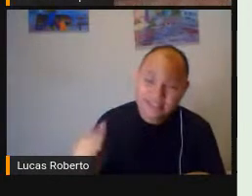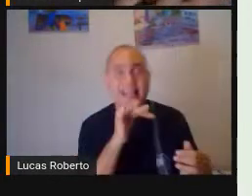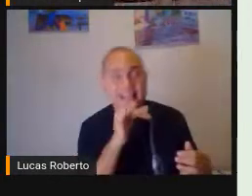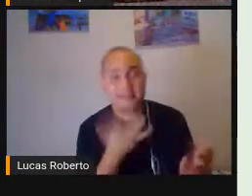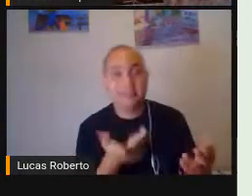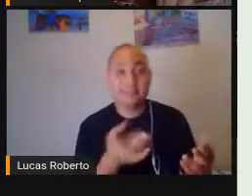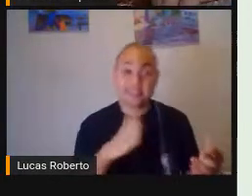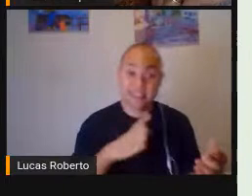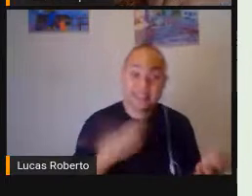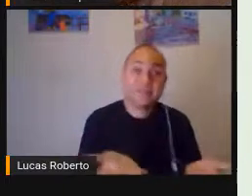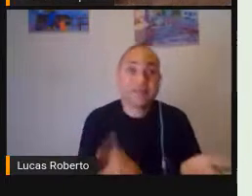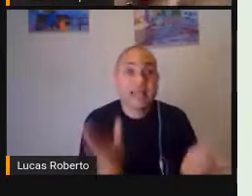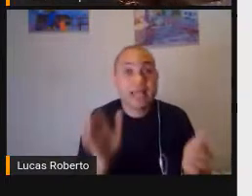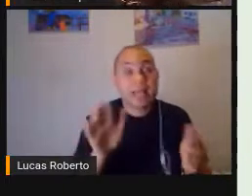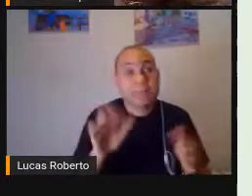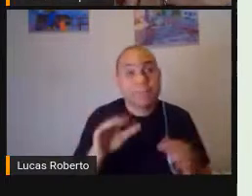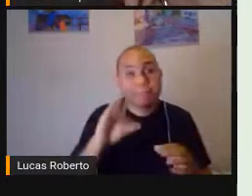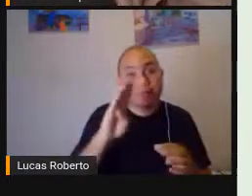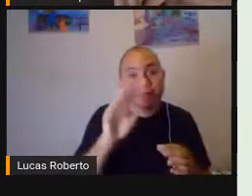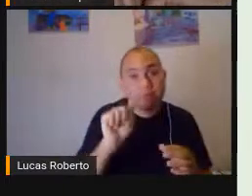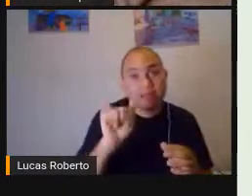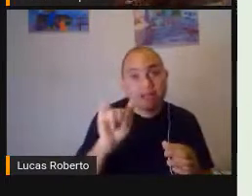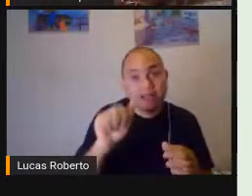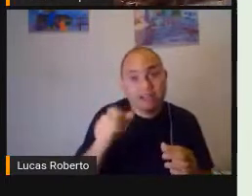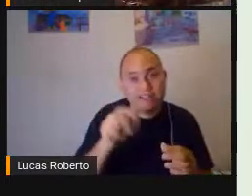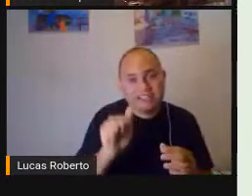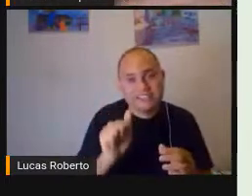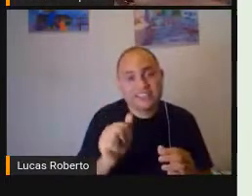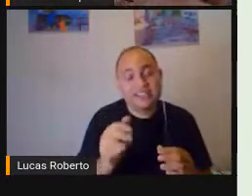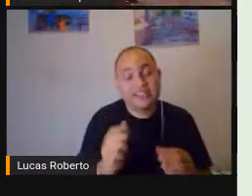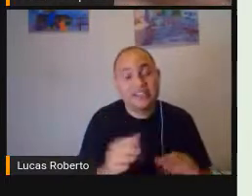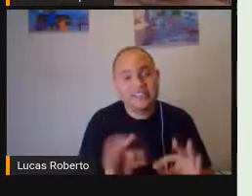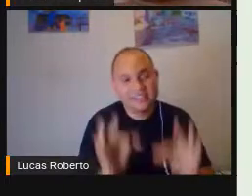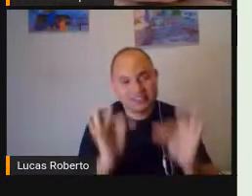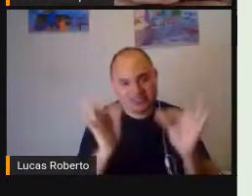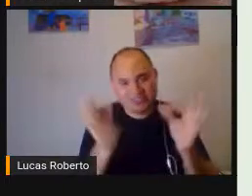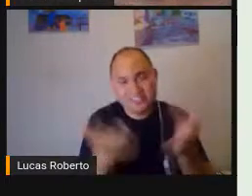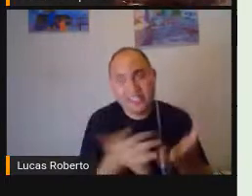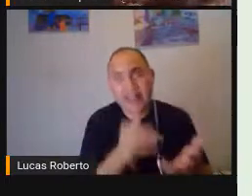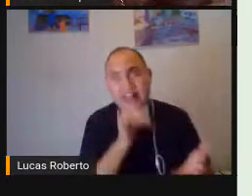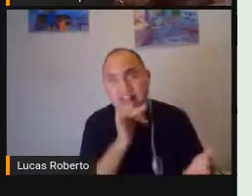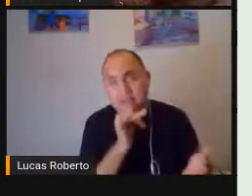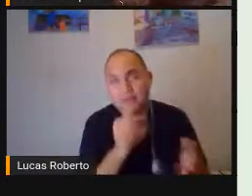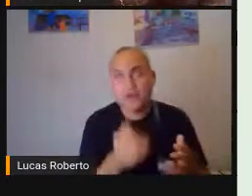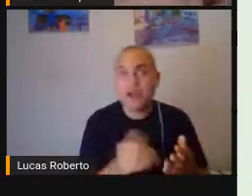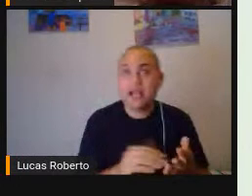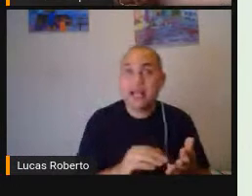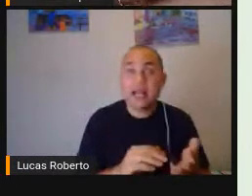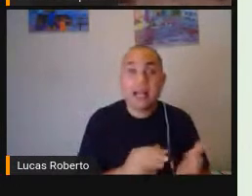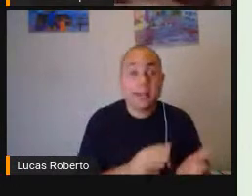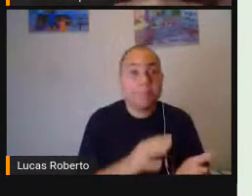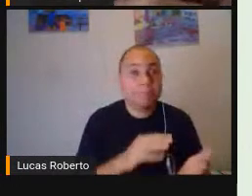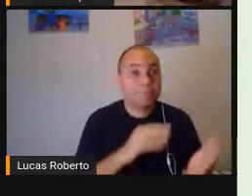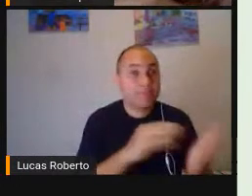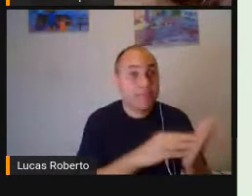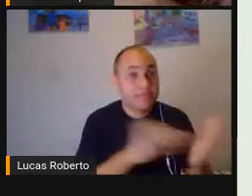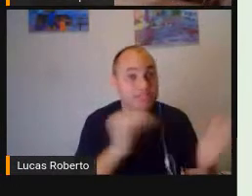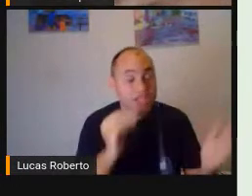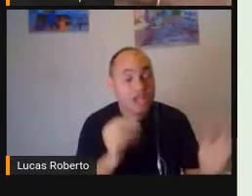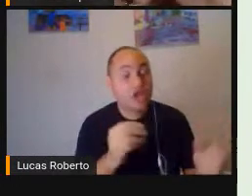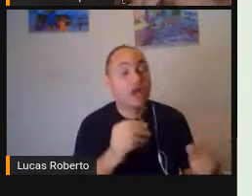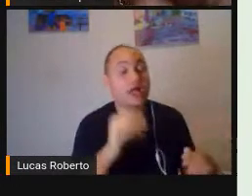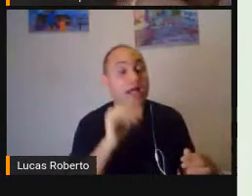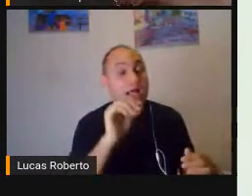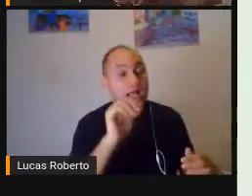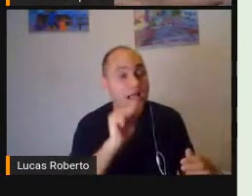são Uma impressão De material As apostilas Com packs Para facilitar A comunicação Da